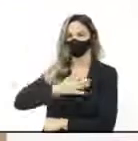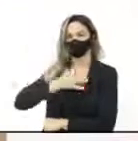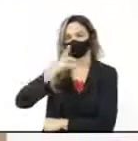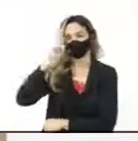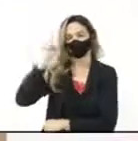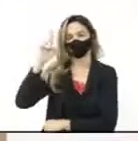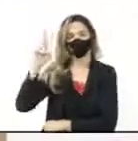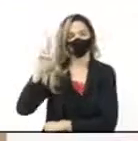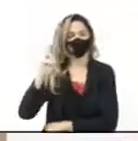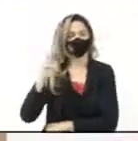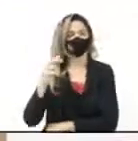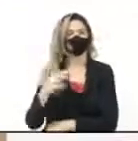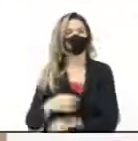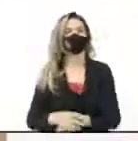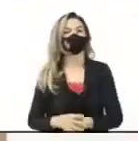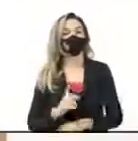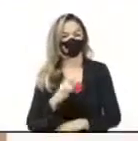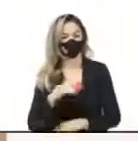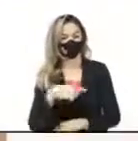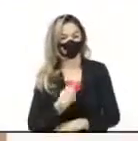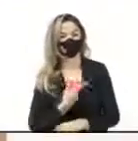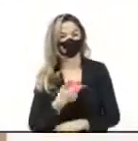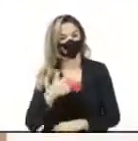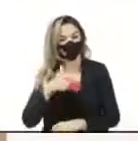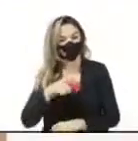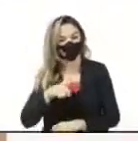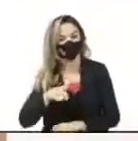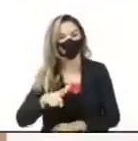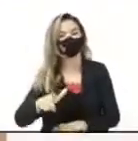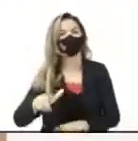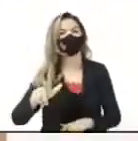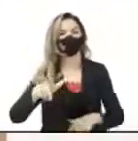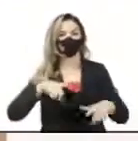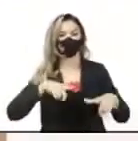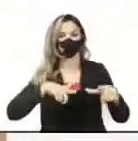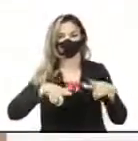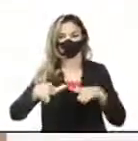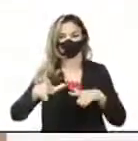continuar trabalhando incansavelmente pela população de Timão. Então, vamos